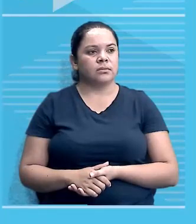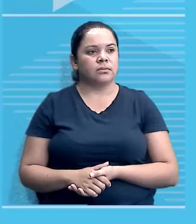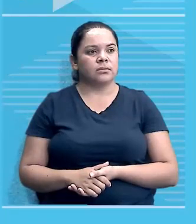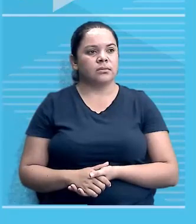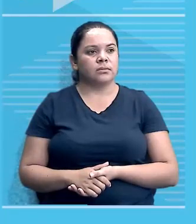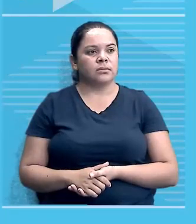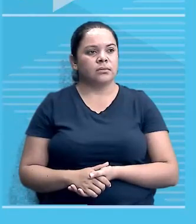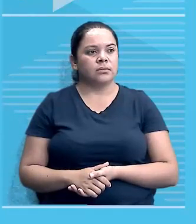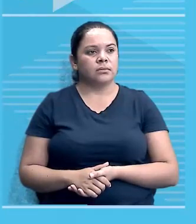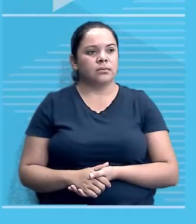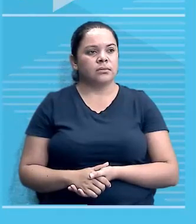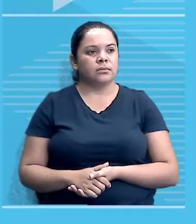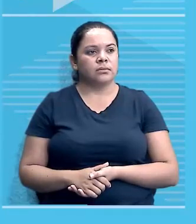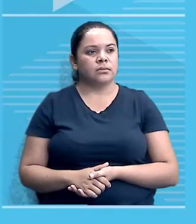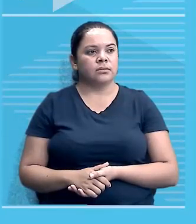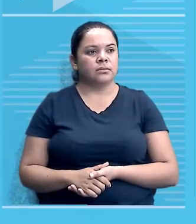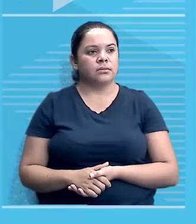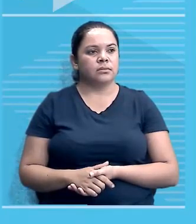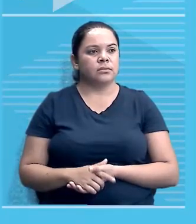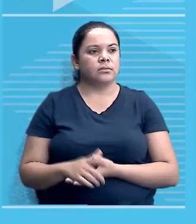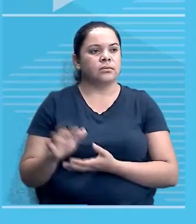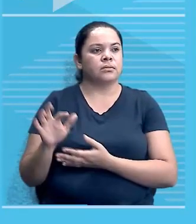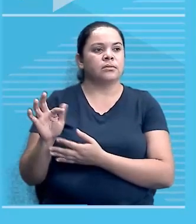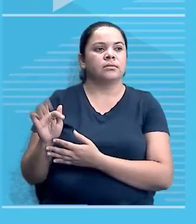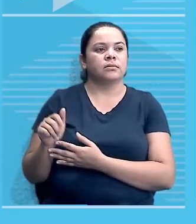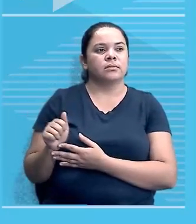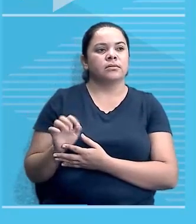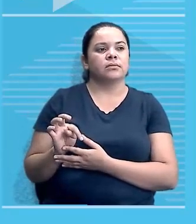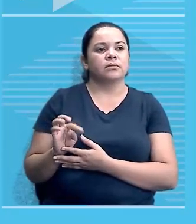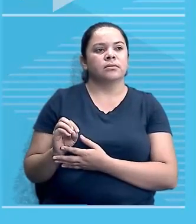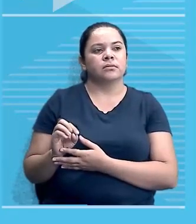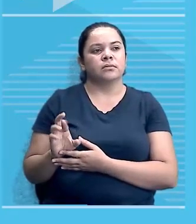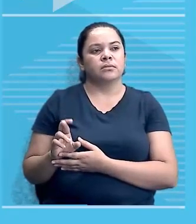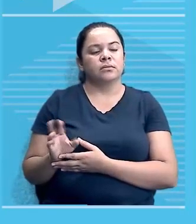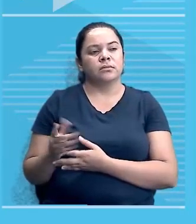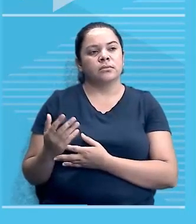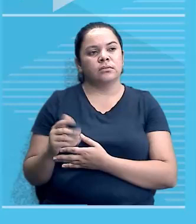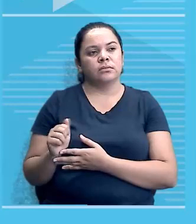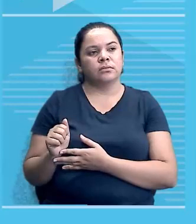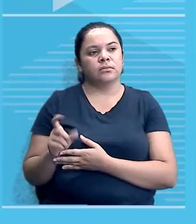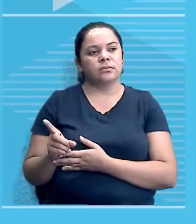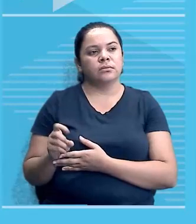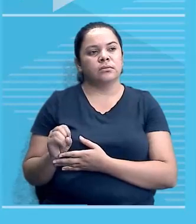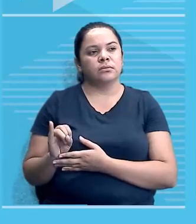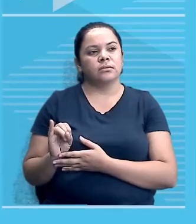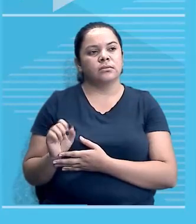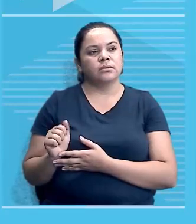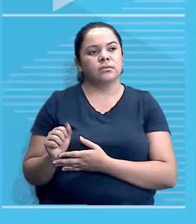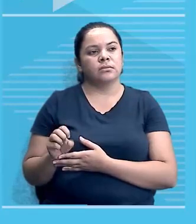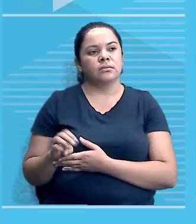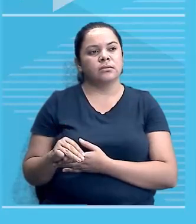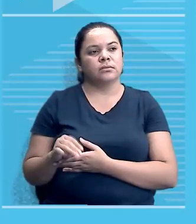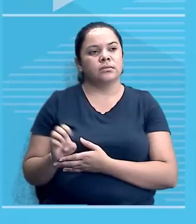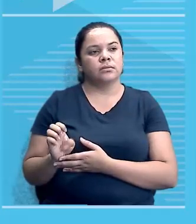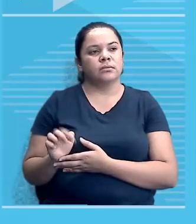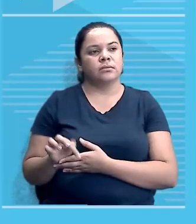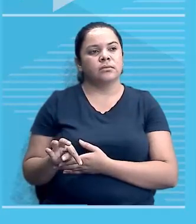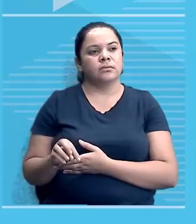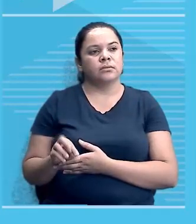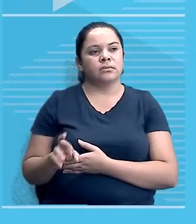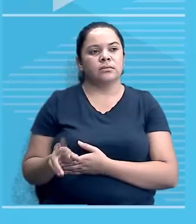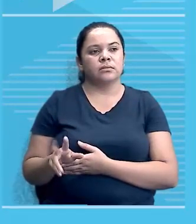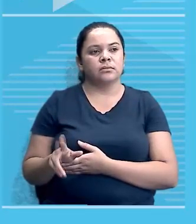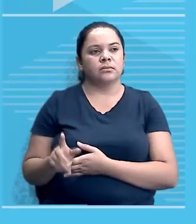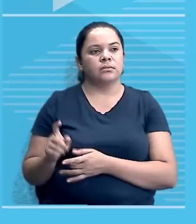pessoal, acabou contribuindo e muito, por isso que a gente, essa questão da polarização, por isso que a vai colocar como errado, tá legal?